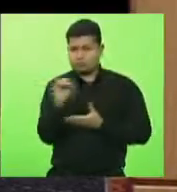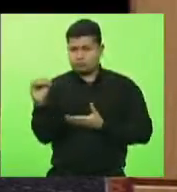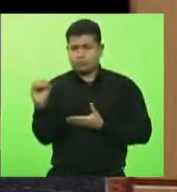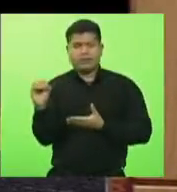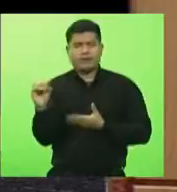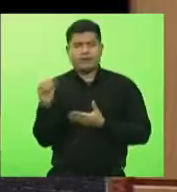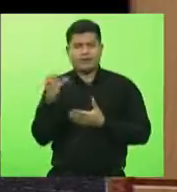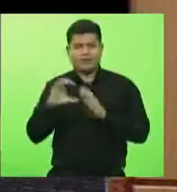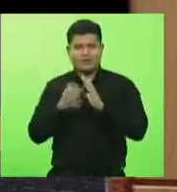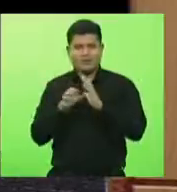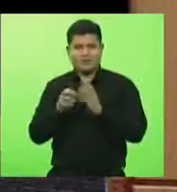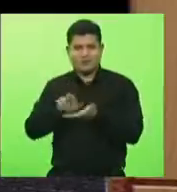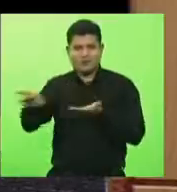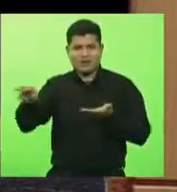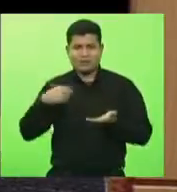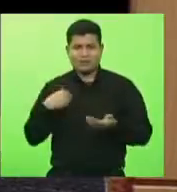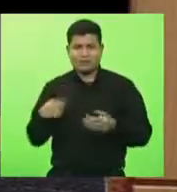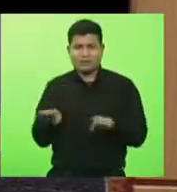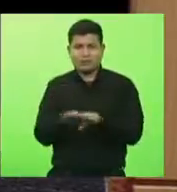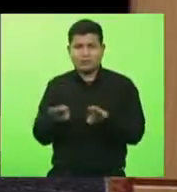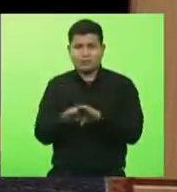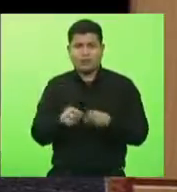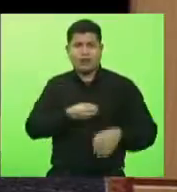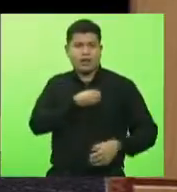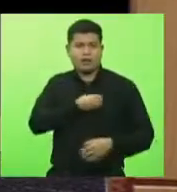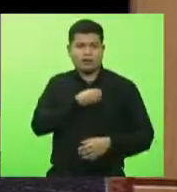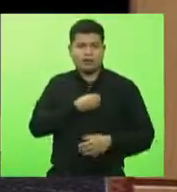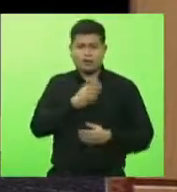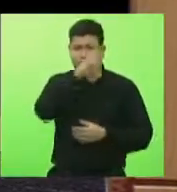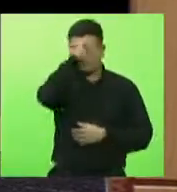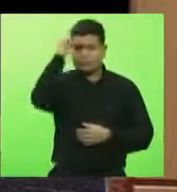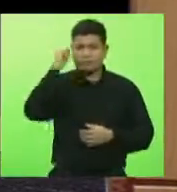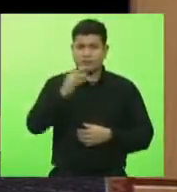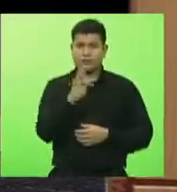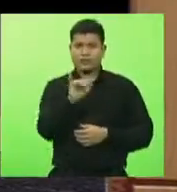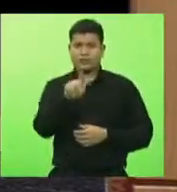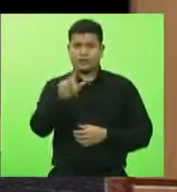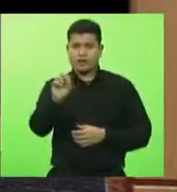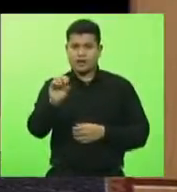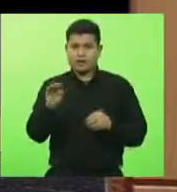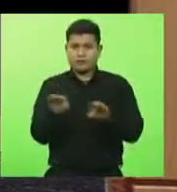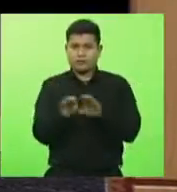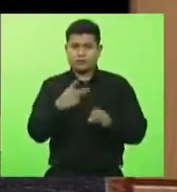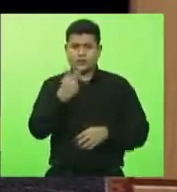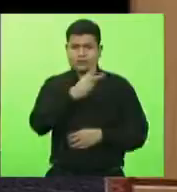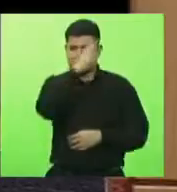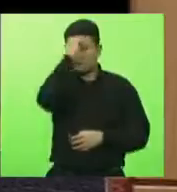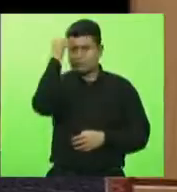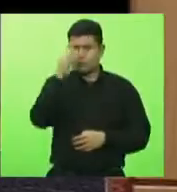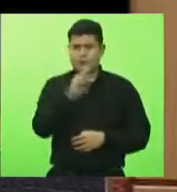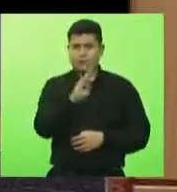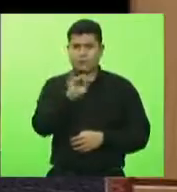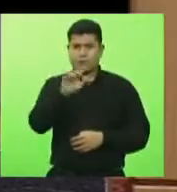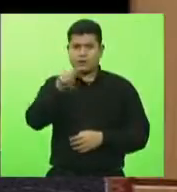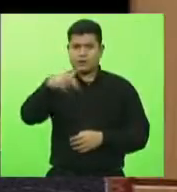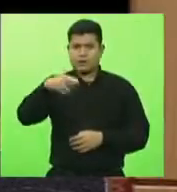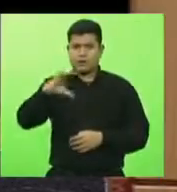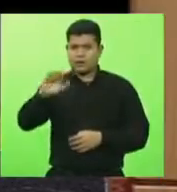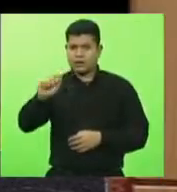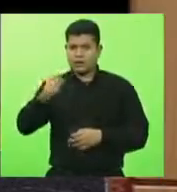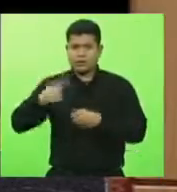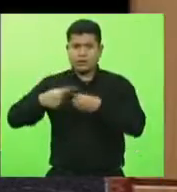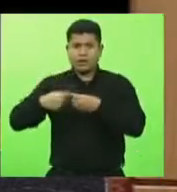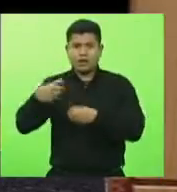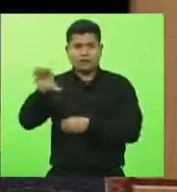presença do prefeito Tiago de Dionísio, a vice-prefeita Bianca, uma explanação